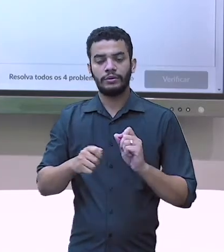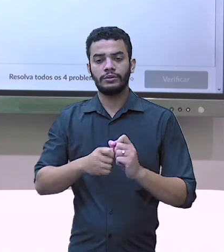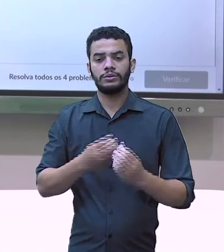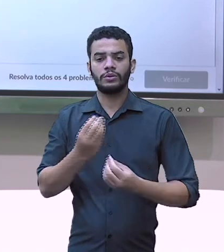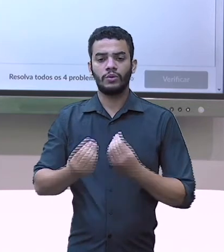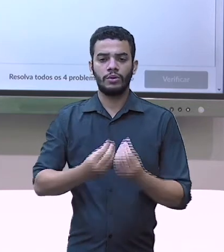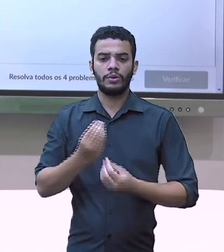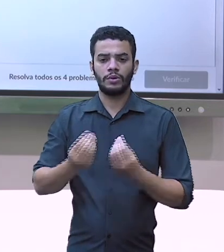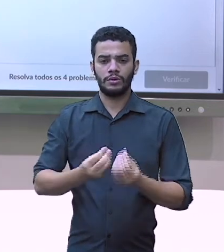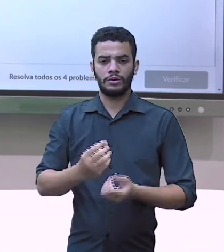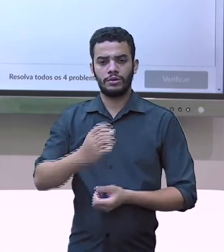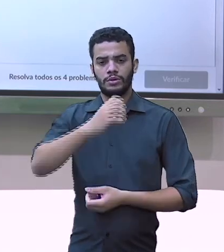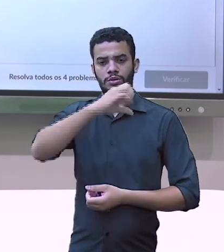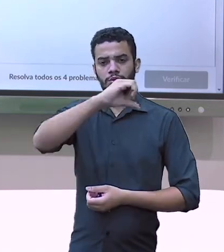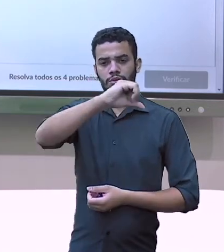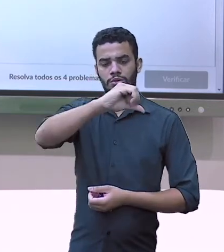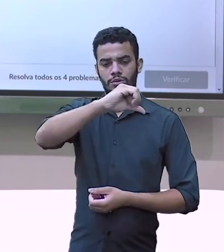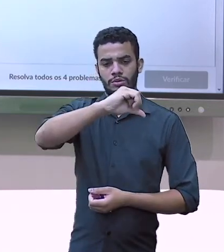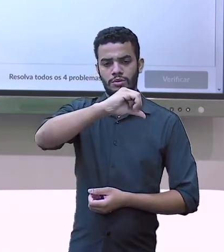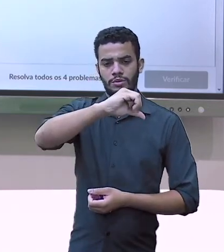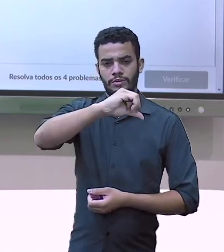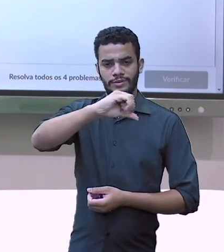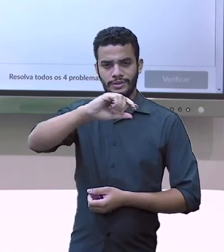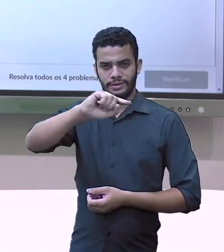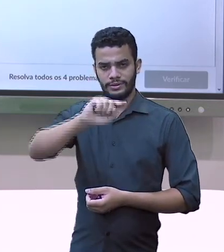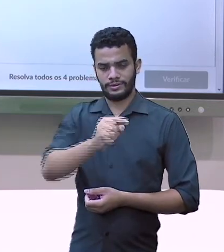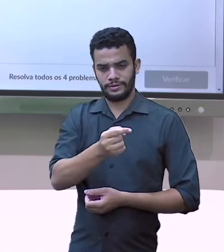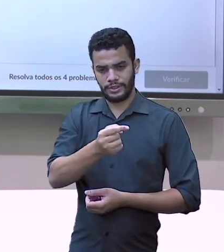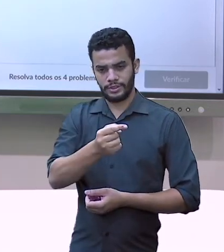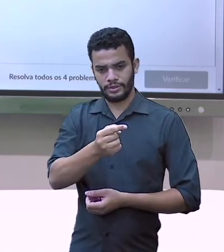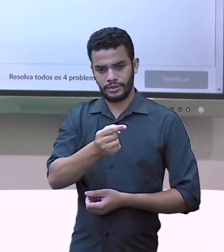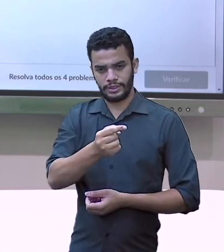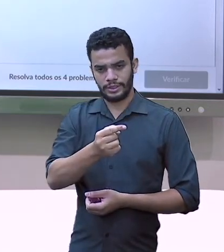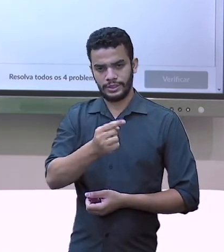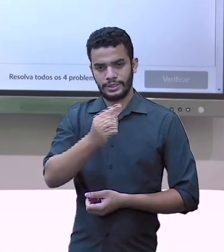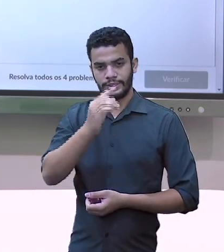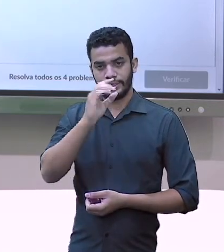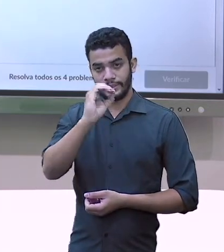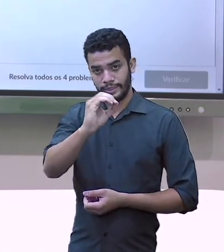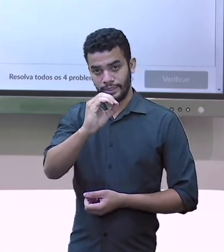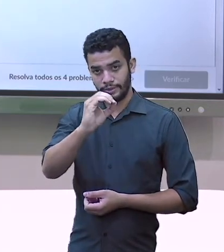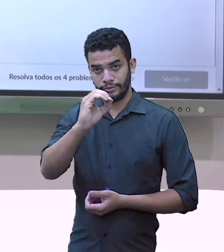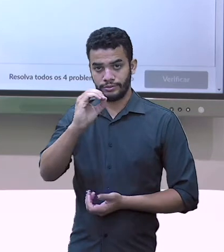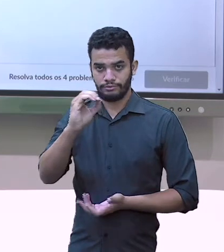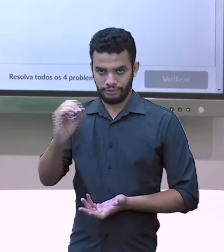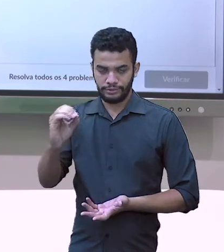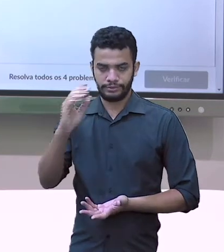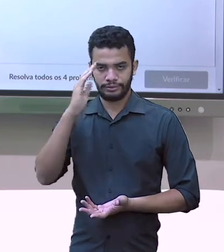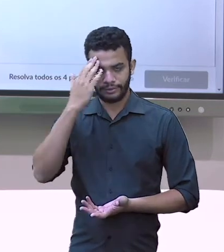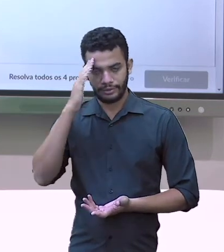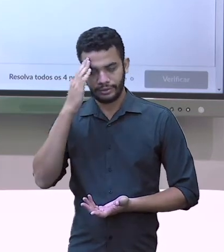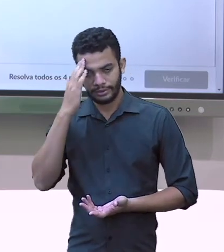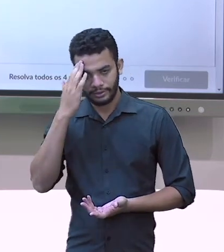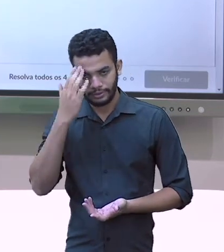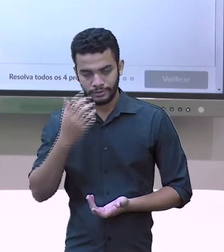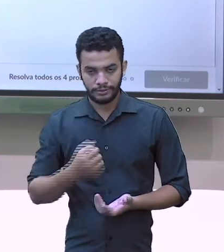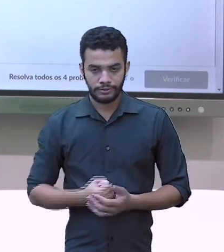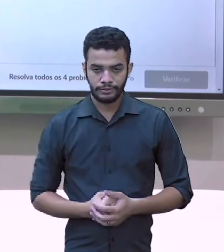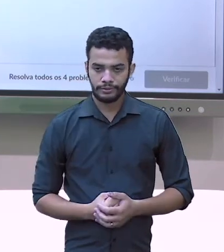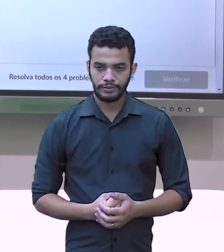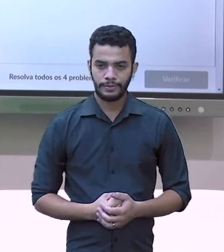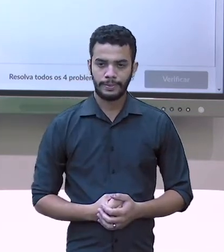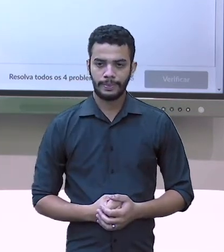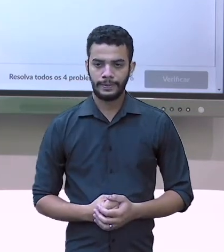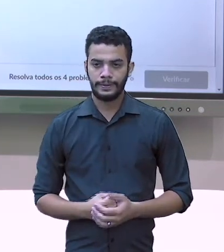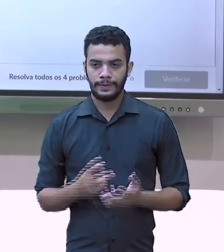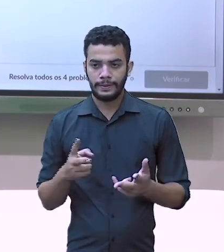colocar aqui, olha? Olha, nos décimos e nos centésimos, eu vou acrescentar 0. Então, olha